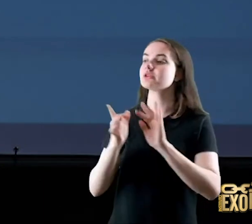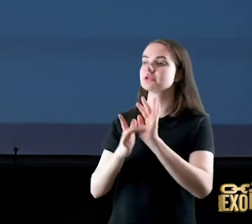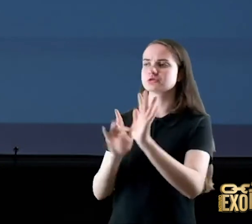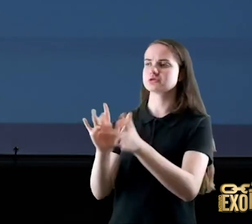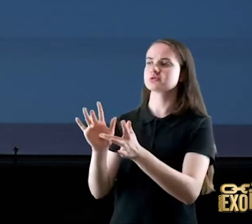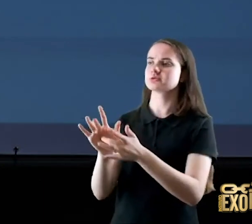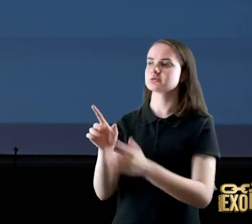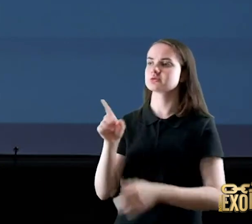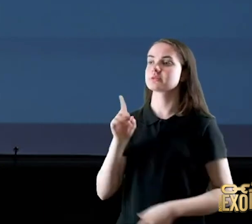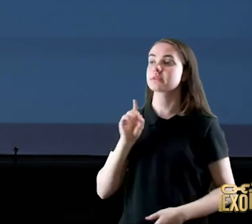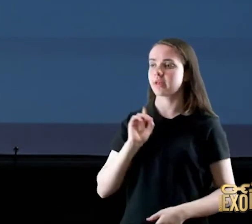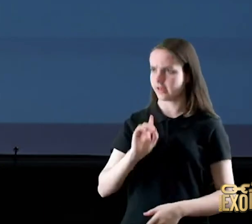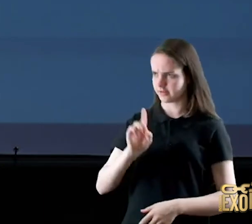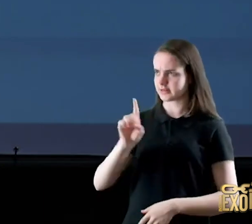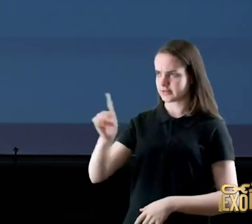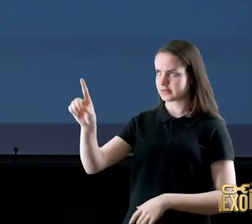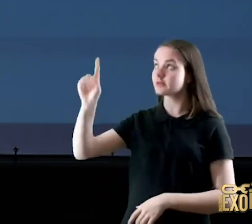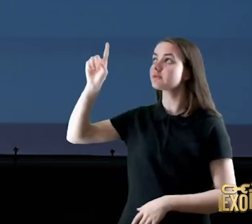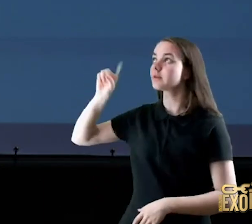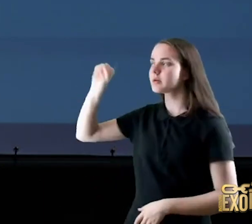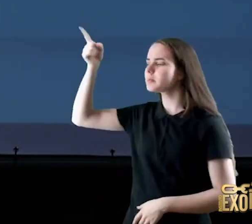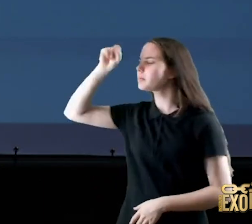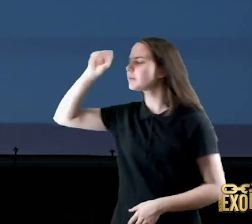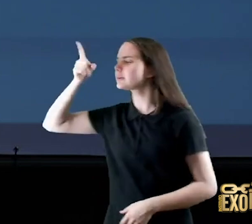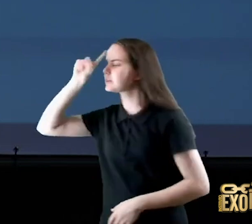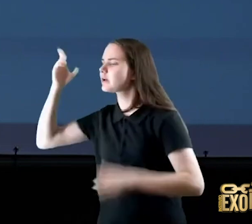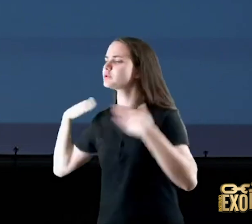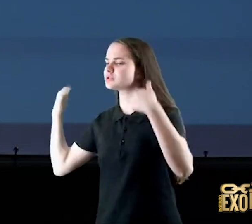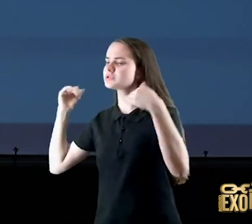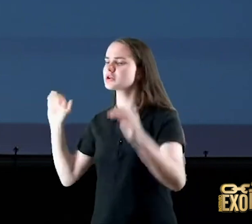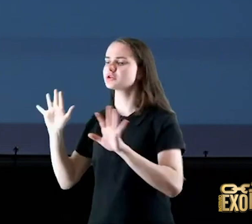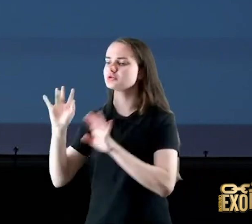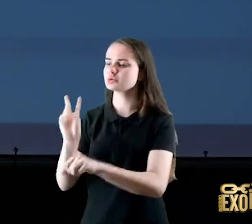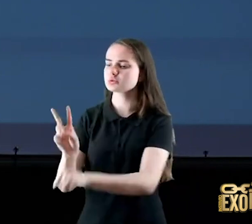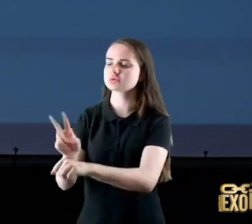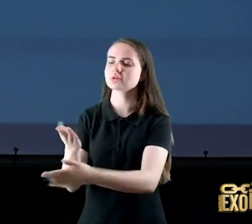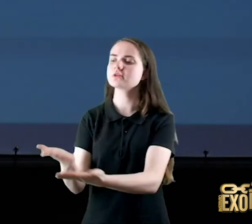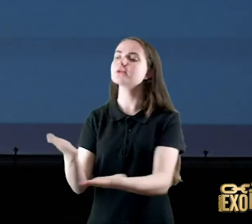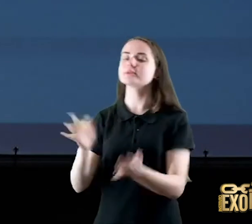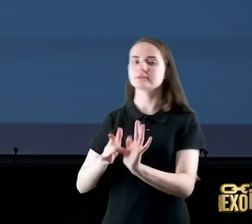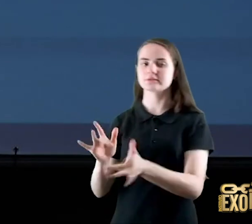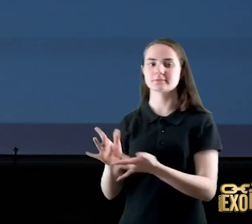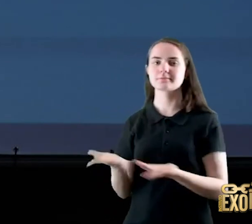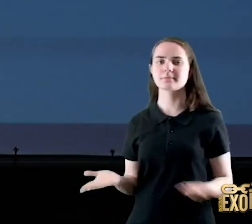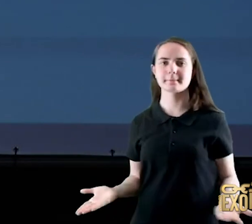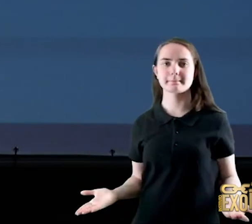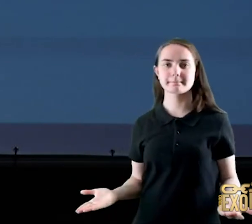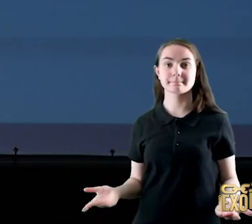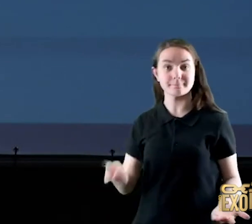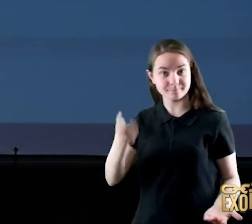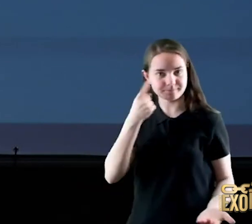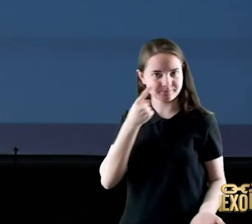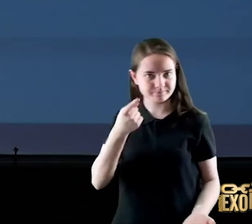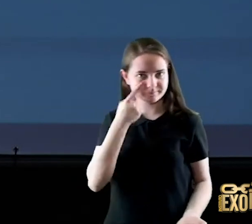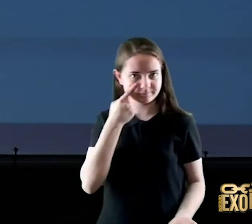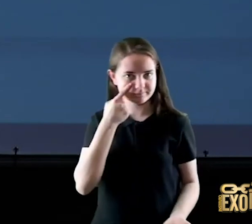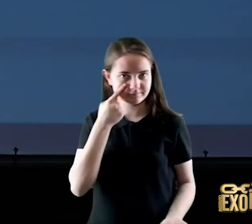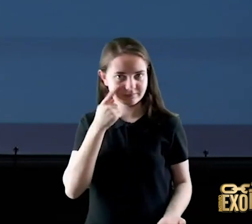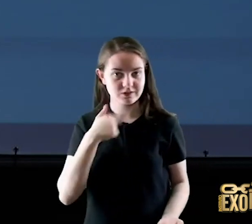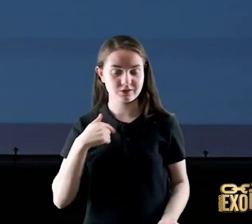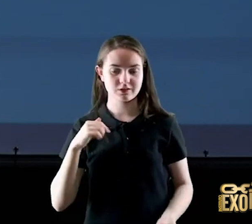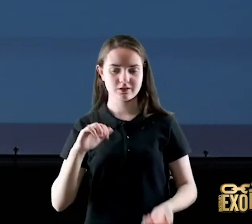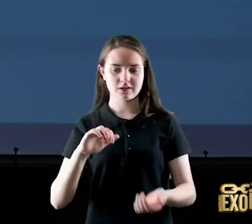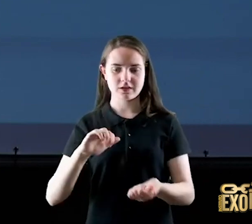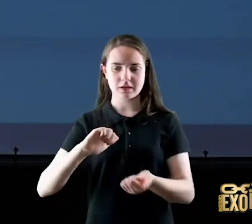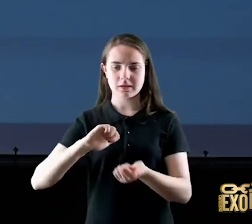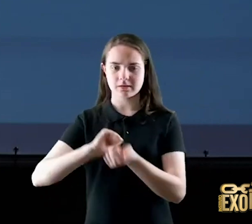seus anjos a seu respeito é interessante como a gente distorce o que a Bíblia